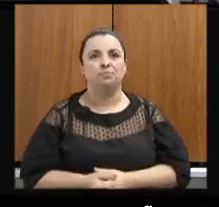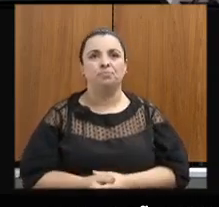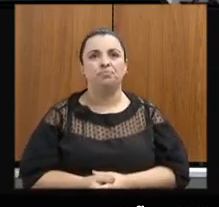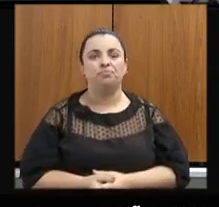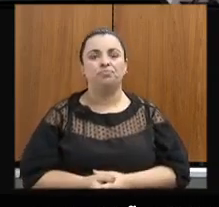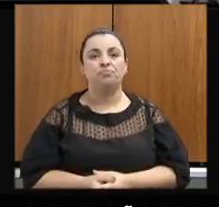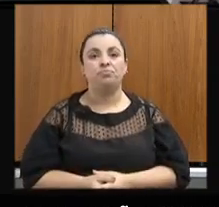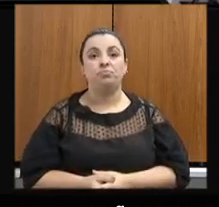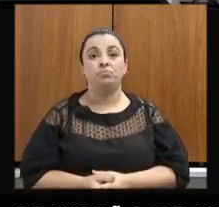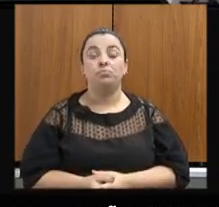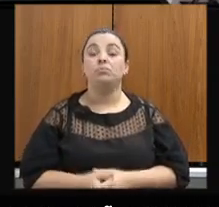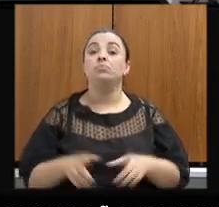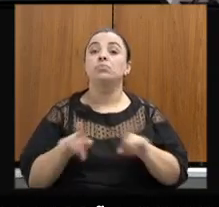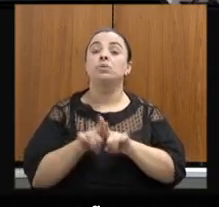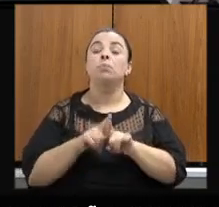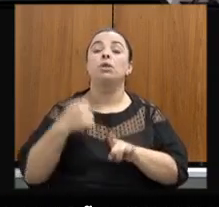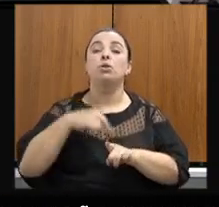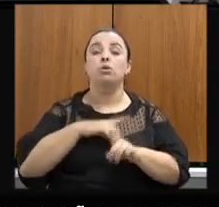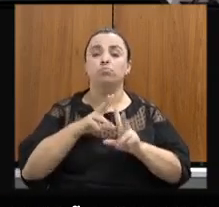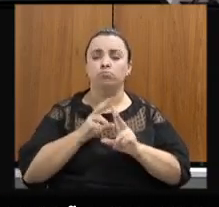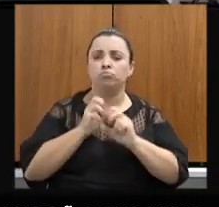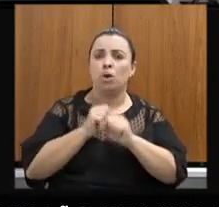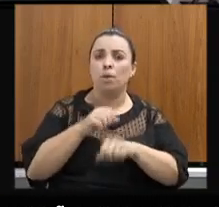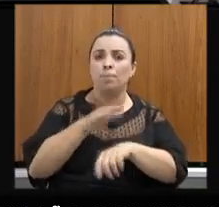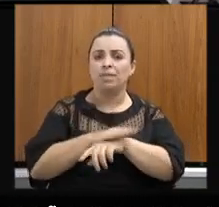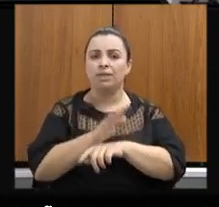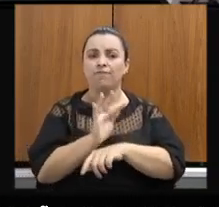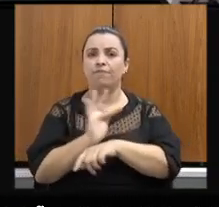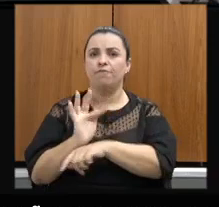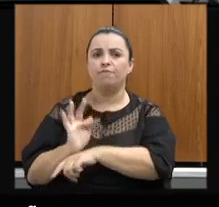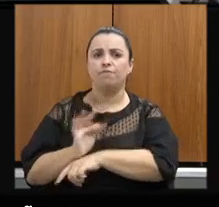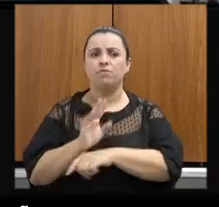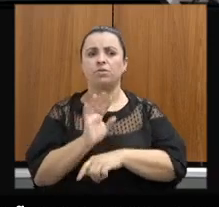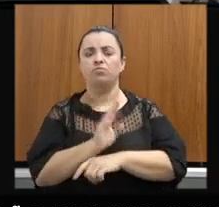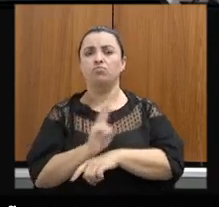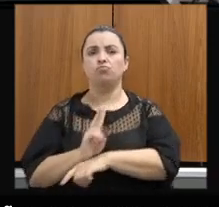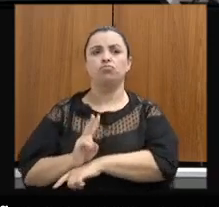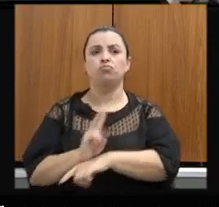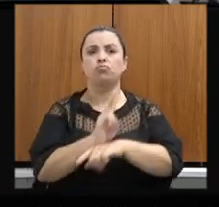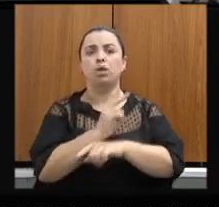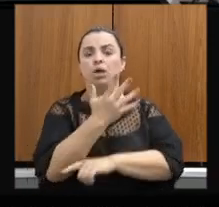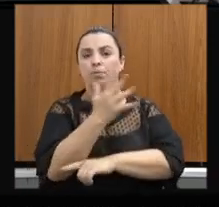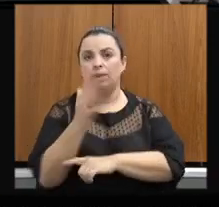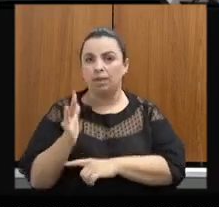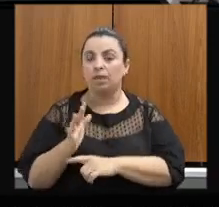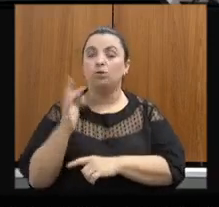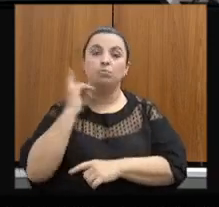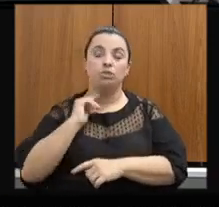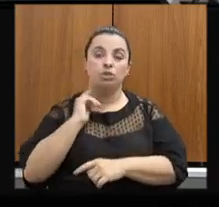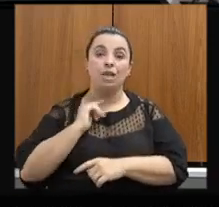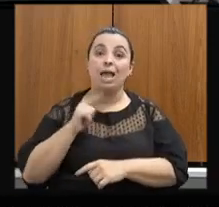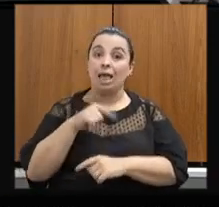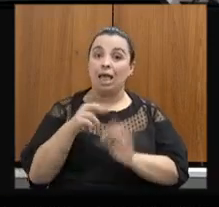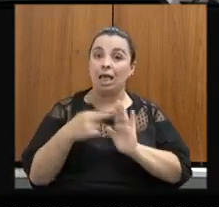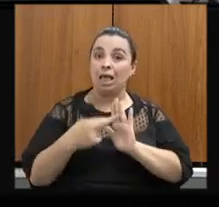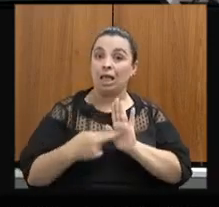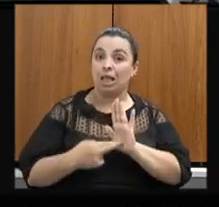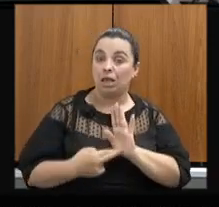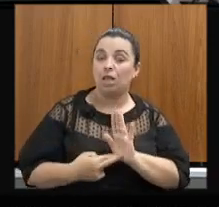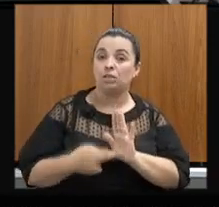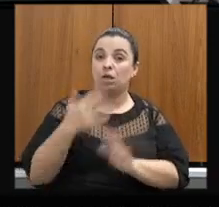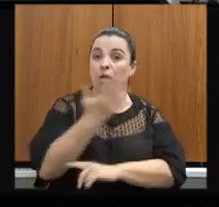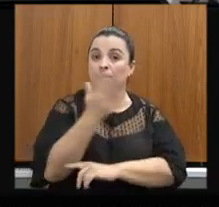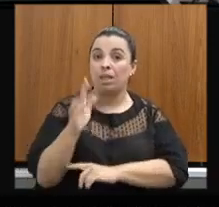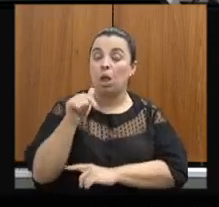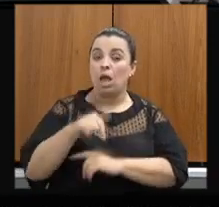além disso, nós intensificamos a fiscalização ambiental no Estado de Minas Gerais, a regularização ambiental, como mencionei, ela